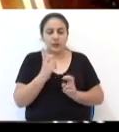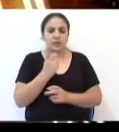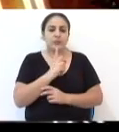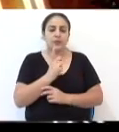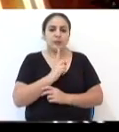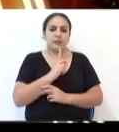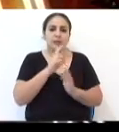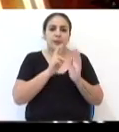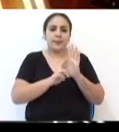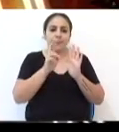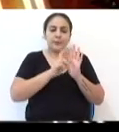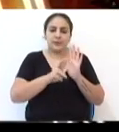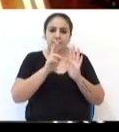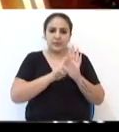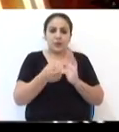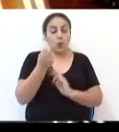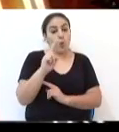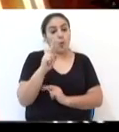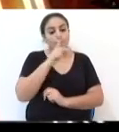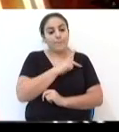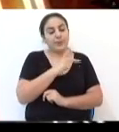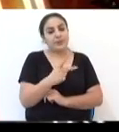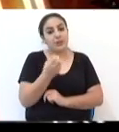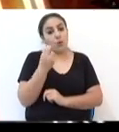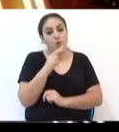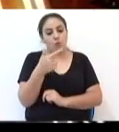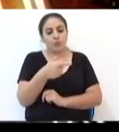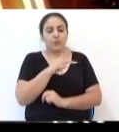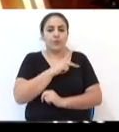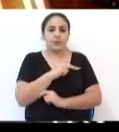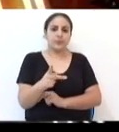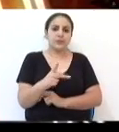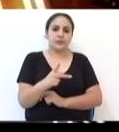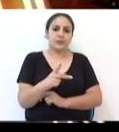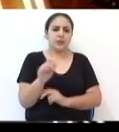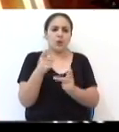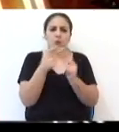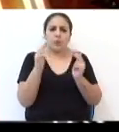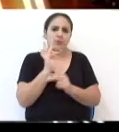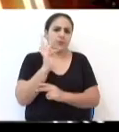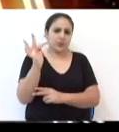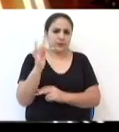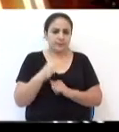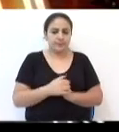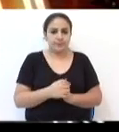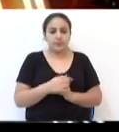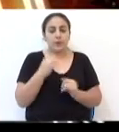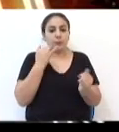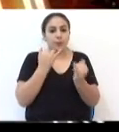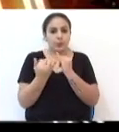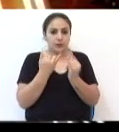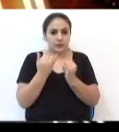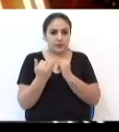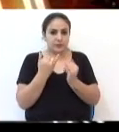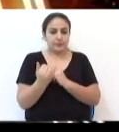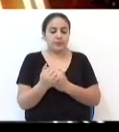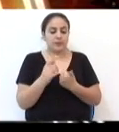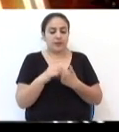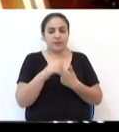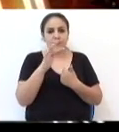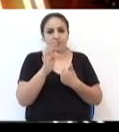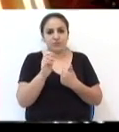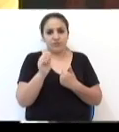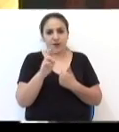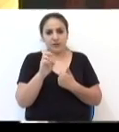ter representantes ou presidente ou vice de algumas federações. Então, por exemplo, da Farsul